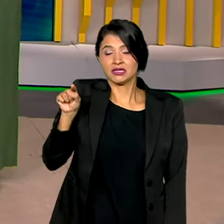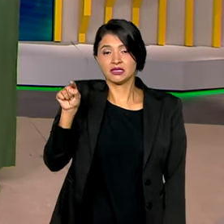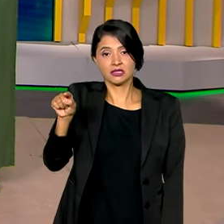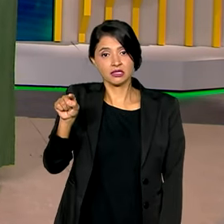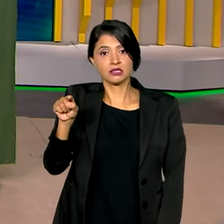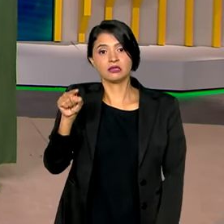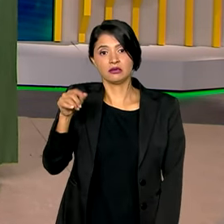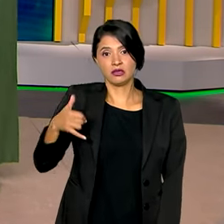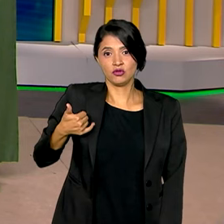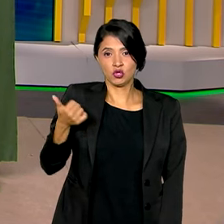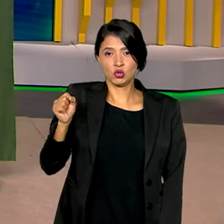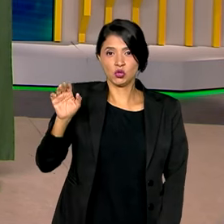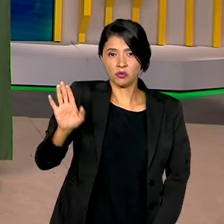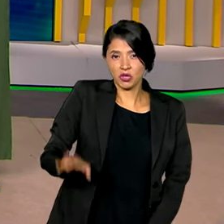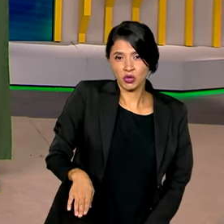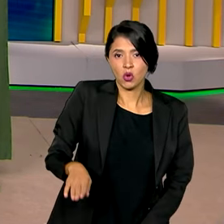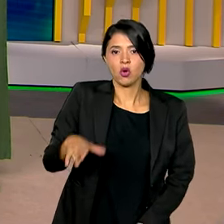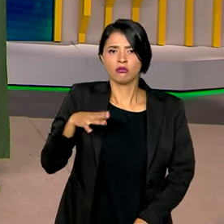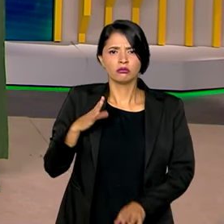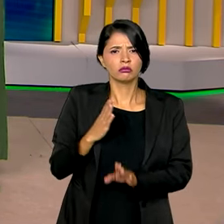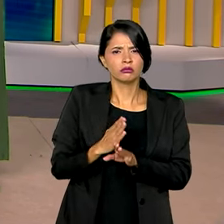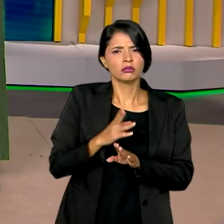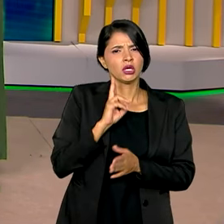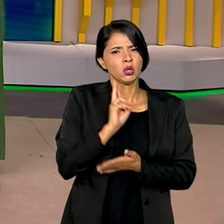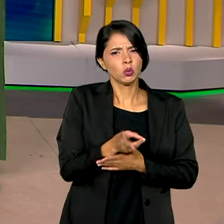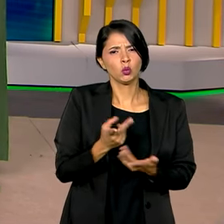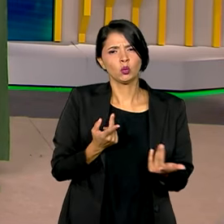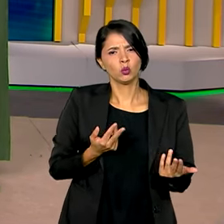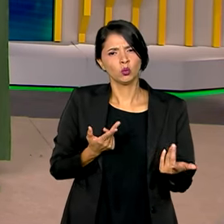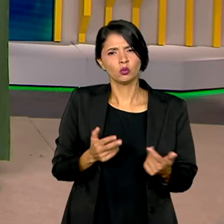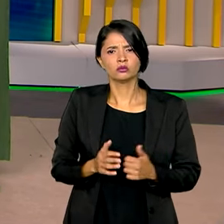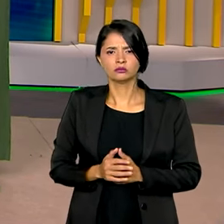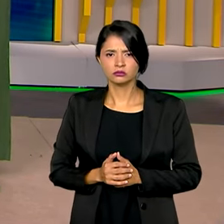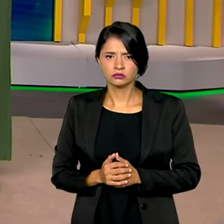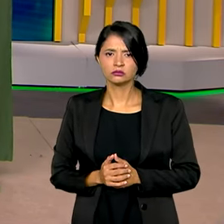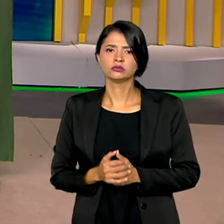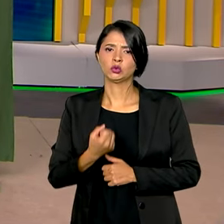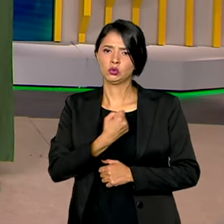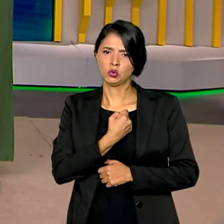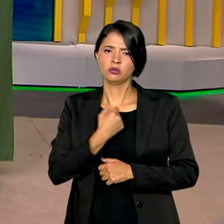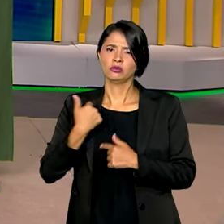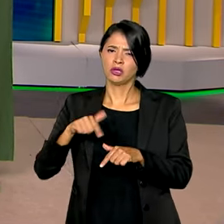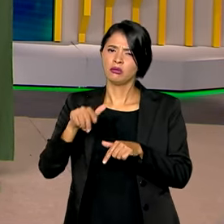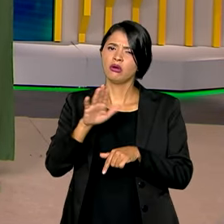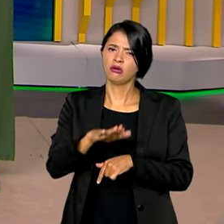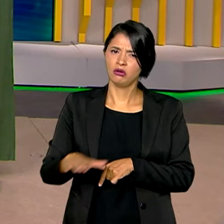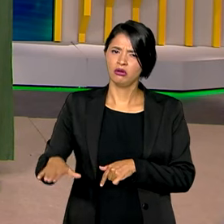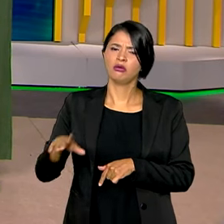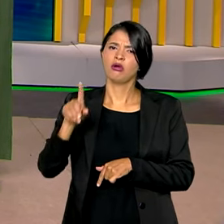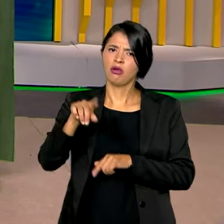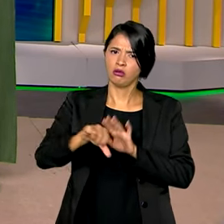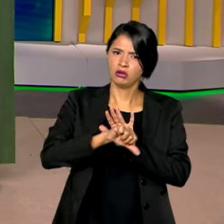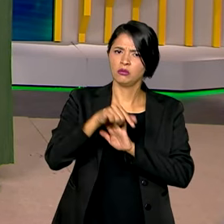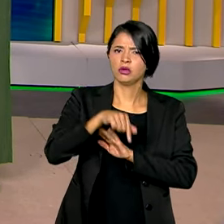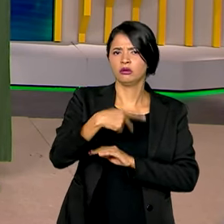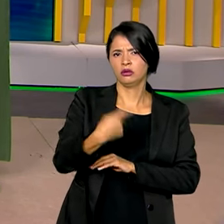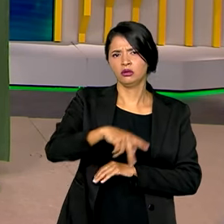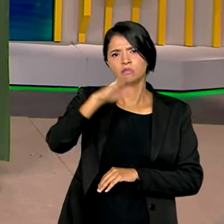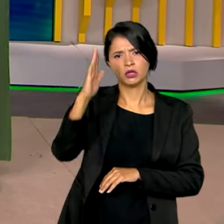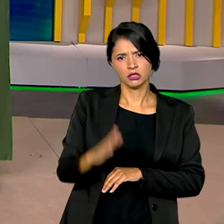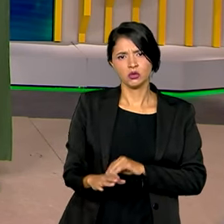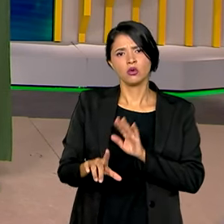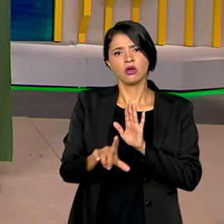menores de idade foram encontrados na mesma situação. O trabalho infantil é considerado crime no Brasil. A